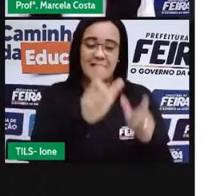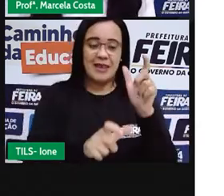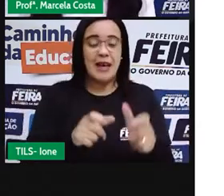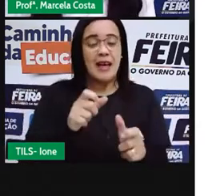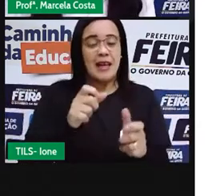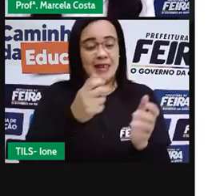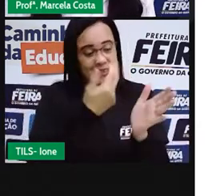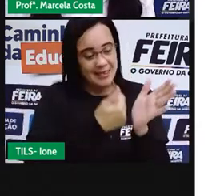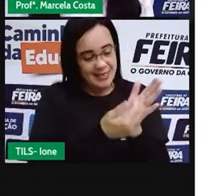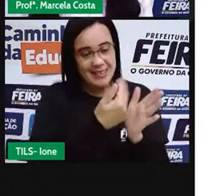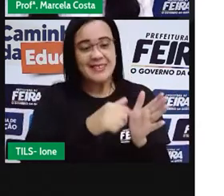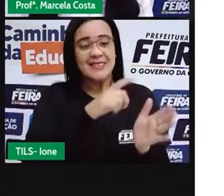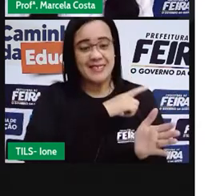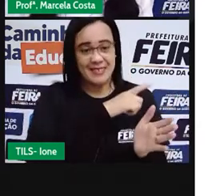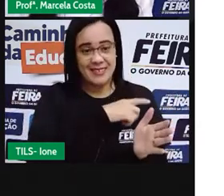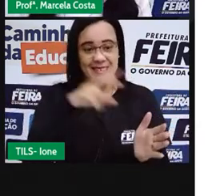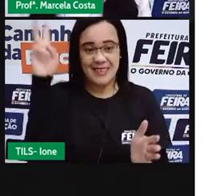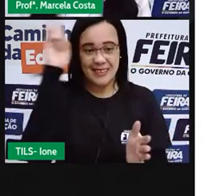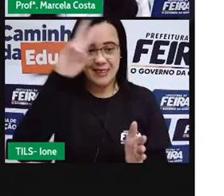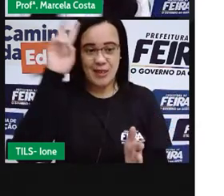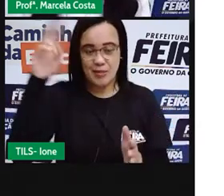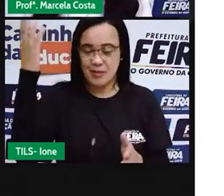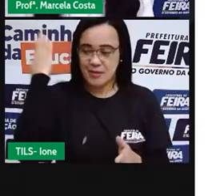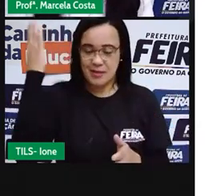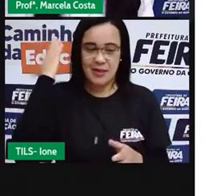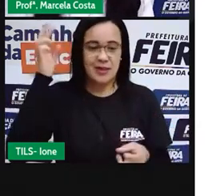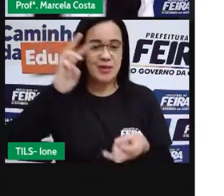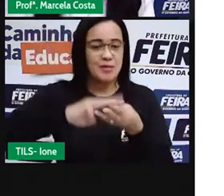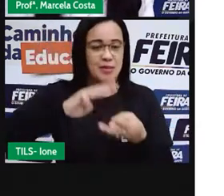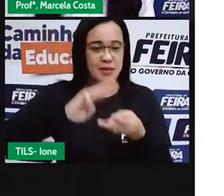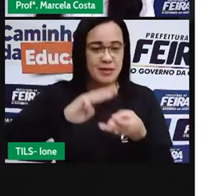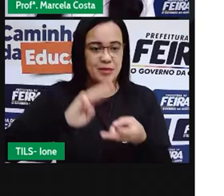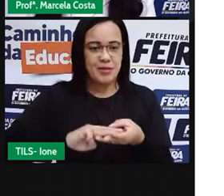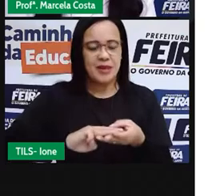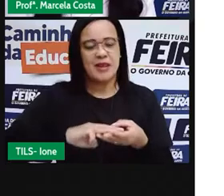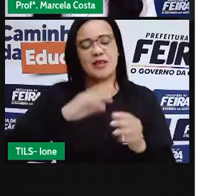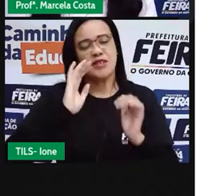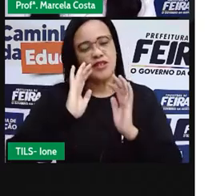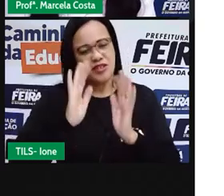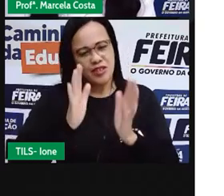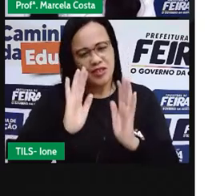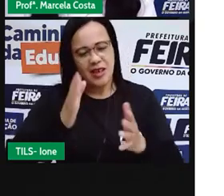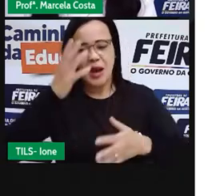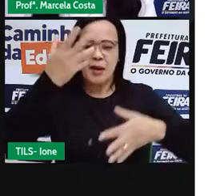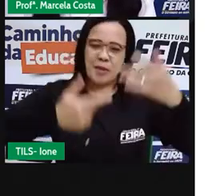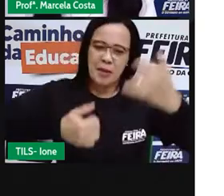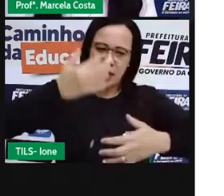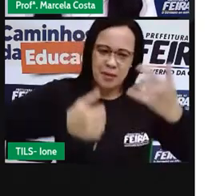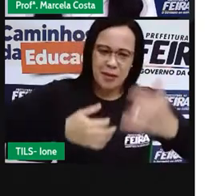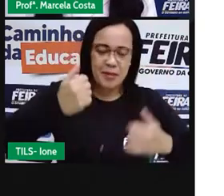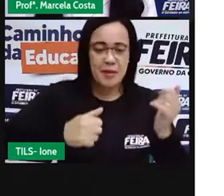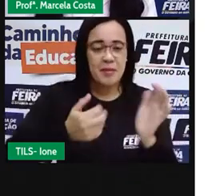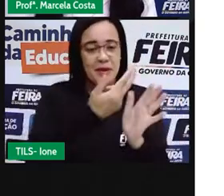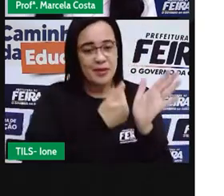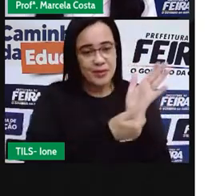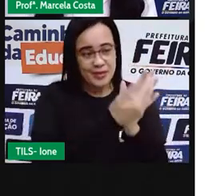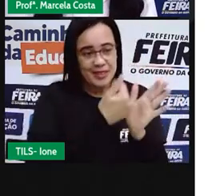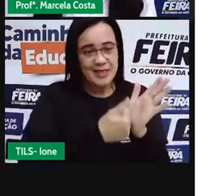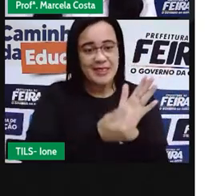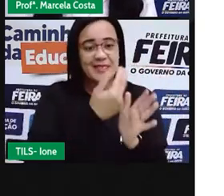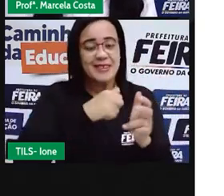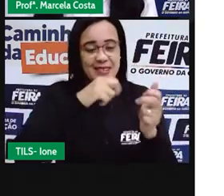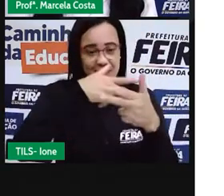lá nas outras aulas de Matemática, a gente já falou um pouco sobre a forma dos objetos,